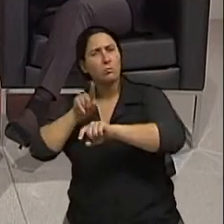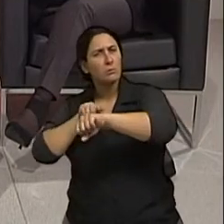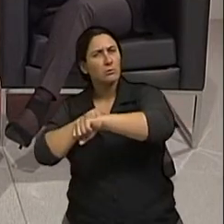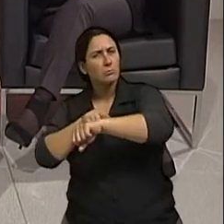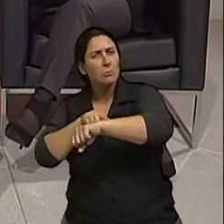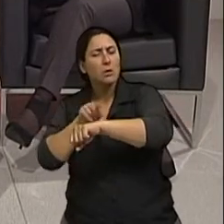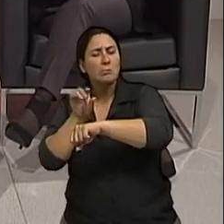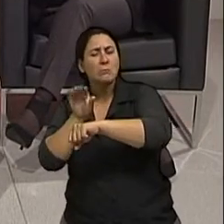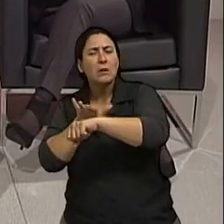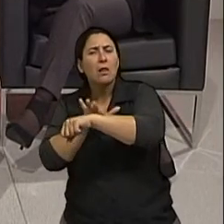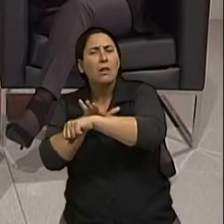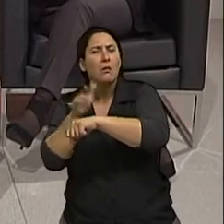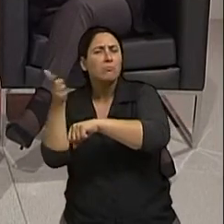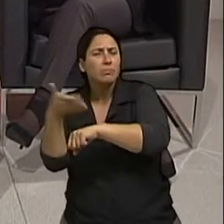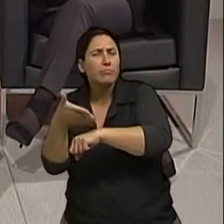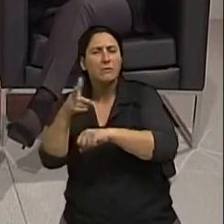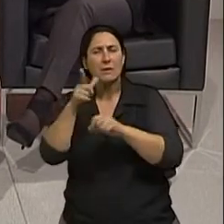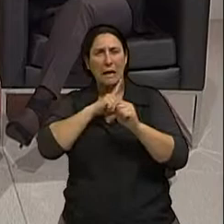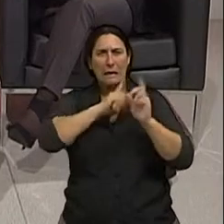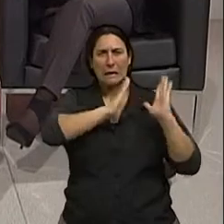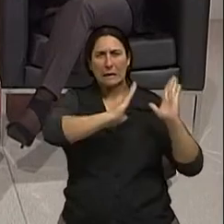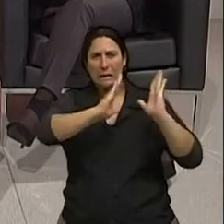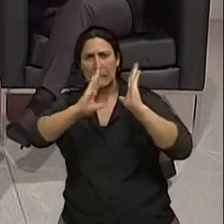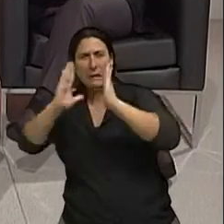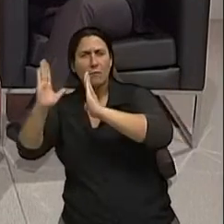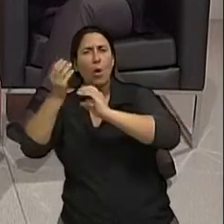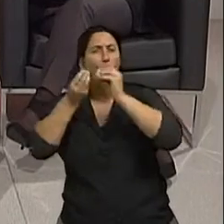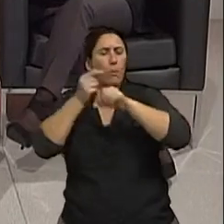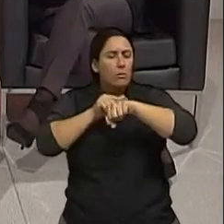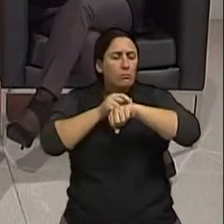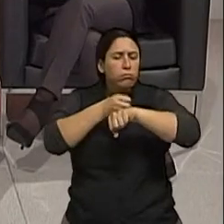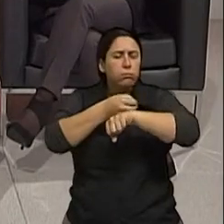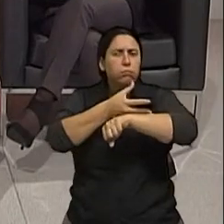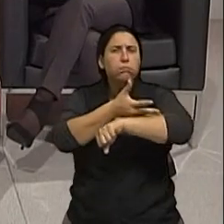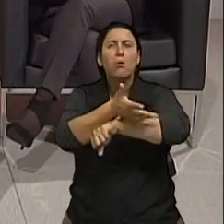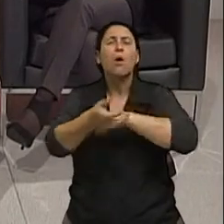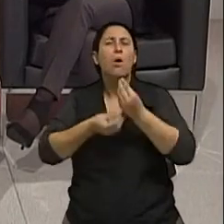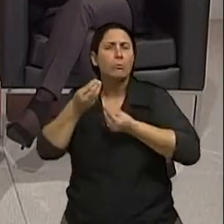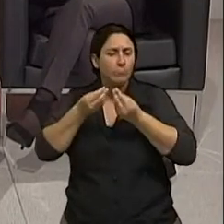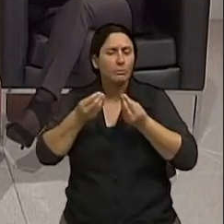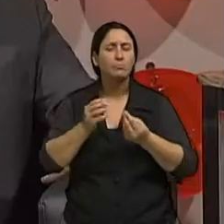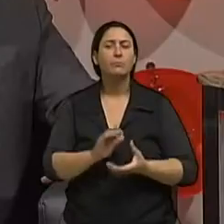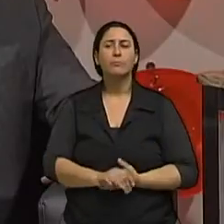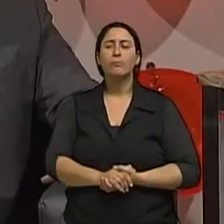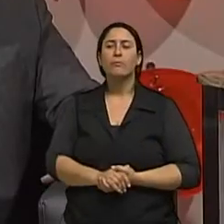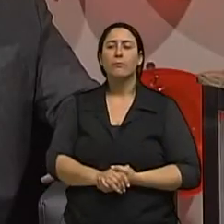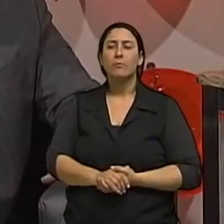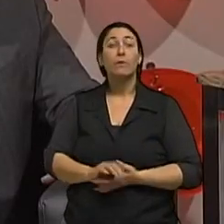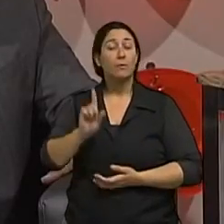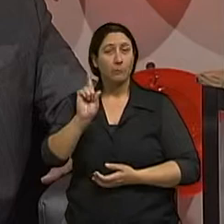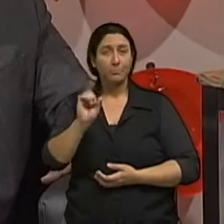tem os mais avançados vamos falar desses níveis sim o dado importante Isabel é que o